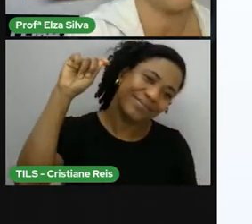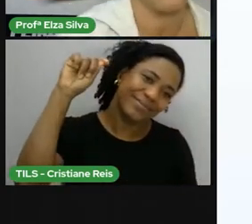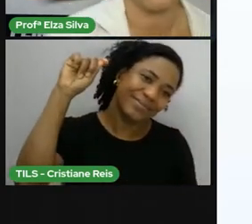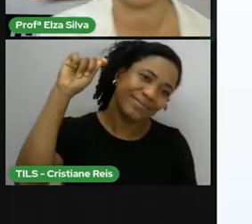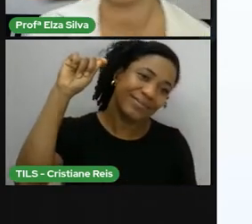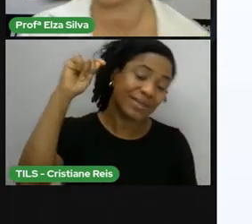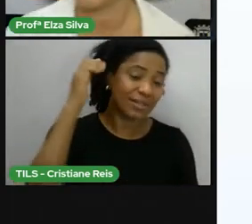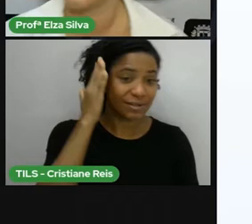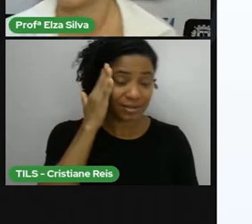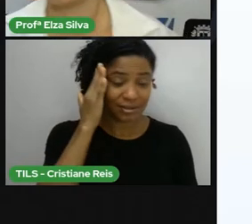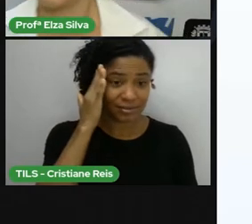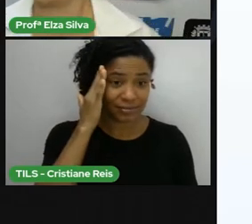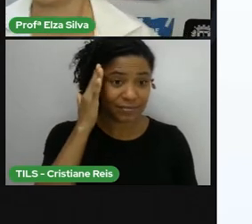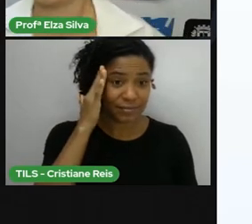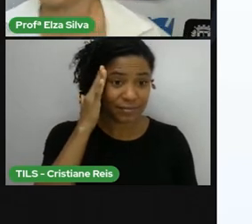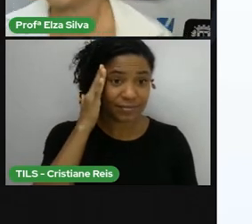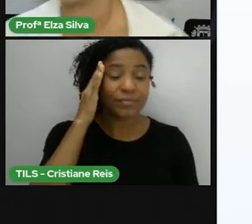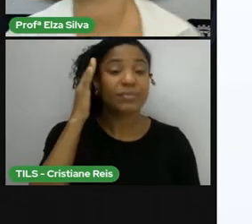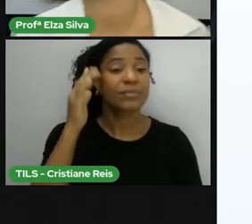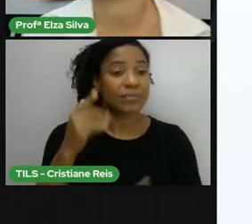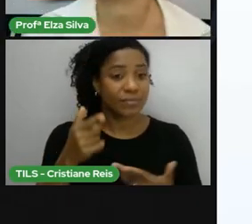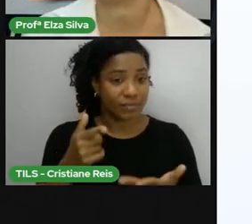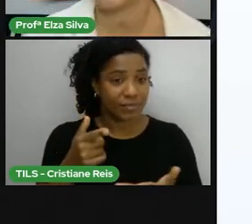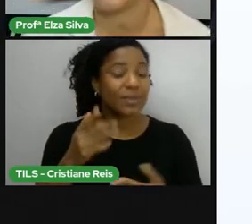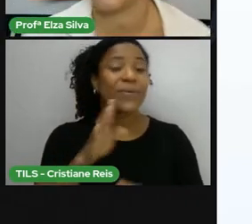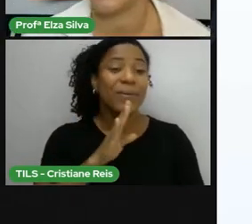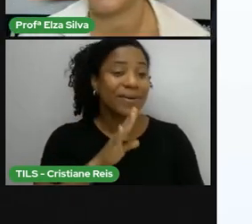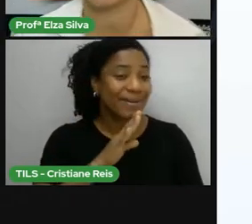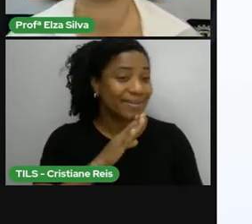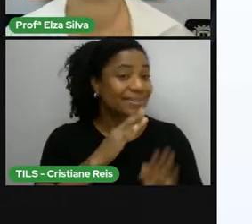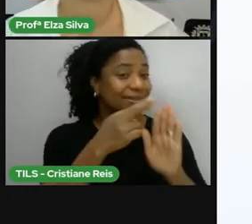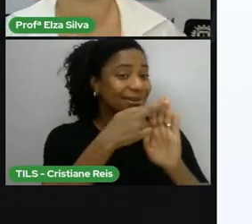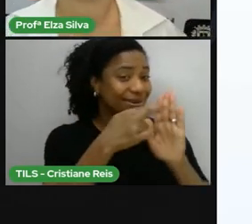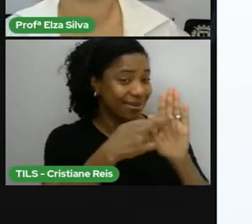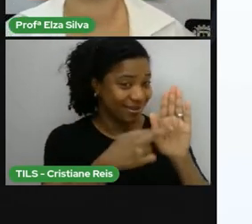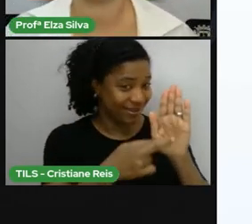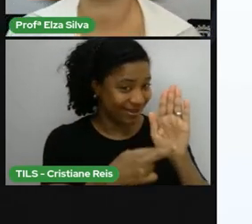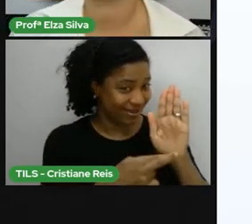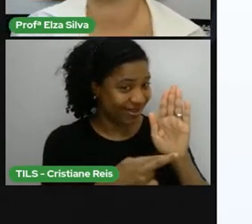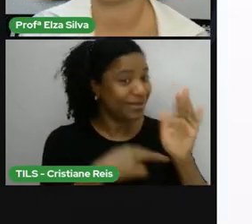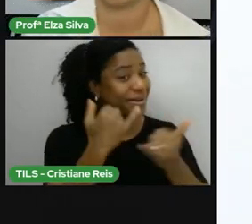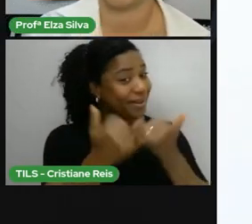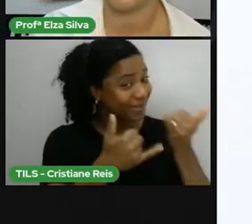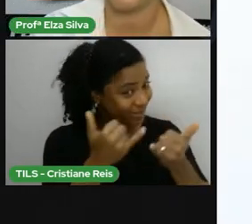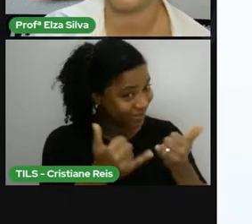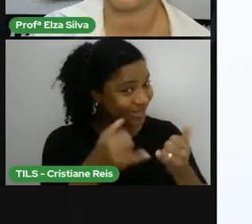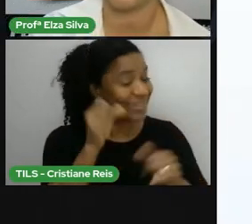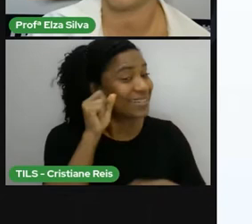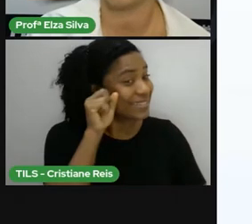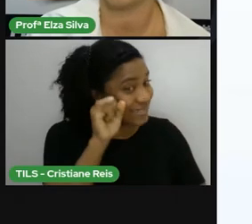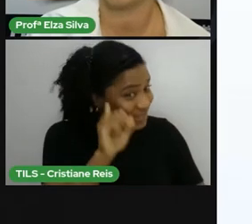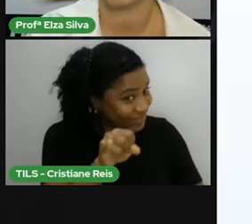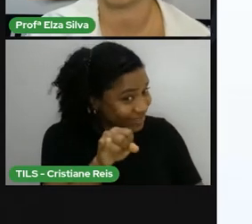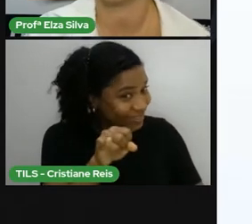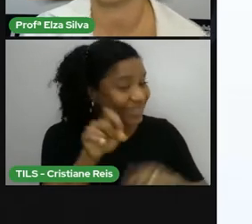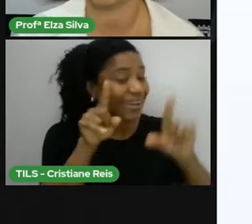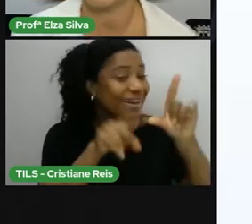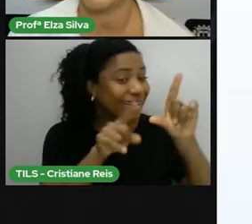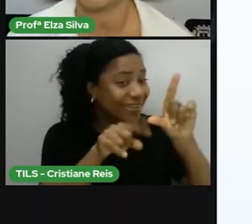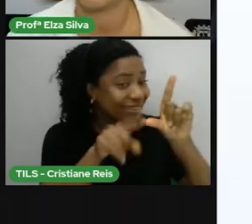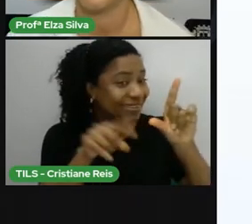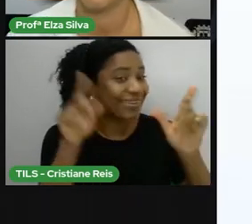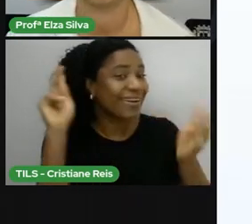sabem Como é a regra Do jogo É a mesma Que nós já conhecemos Caso você erre A letra O que é que